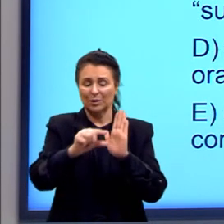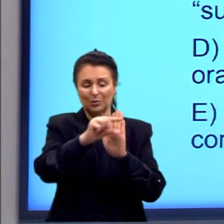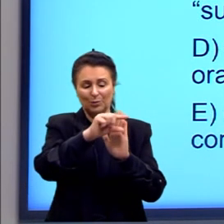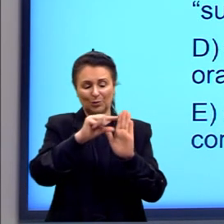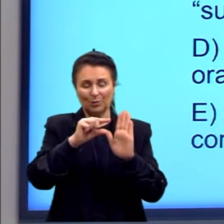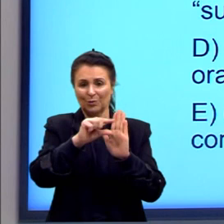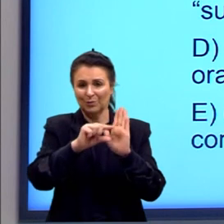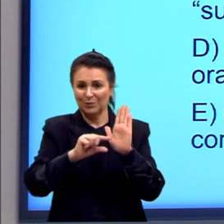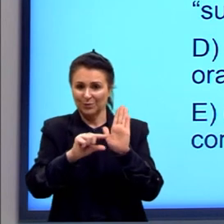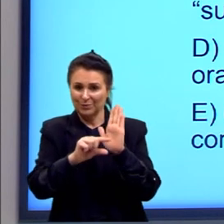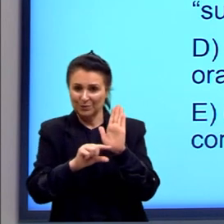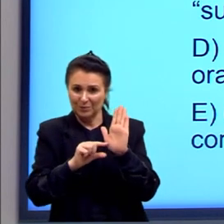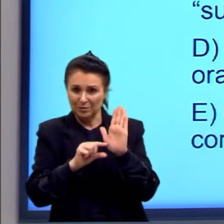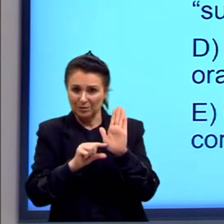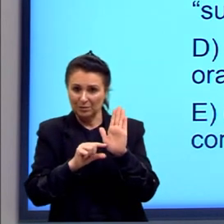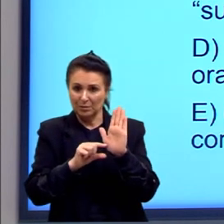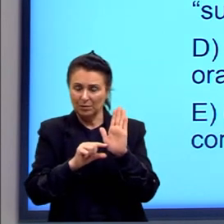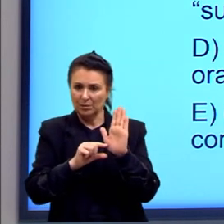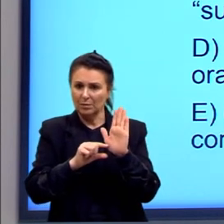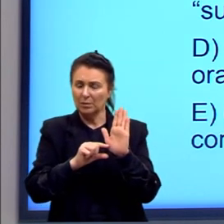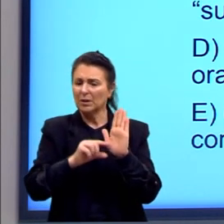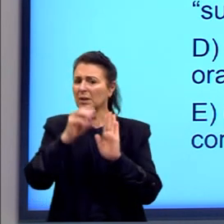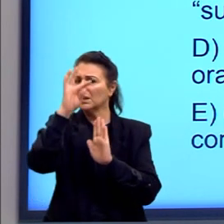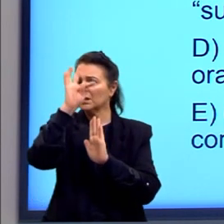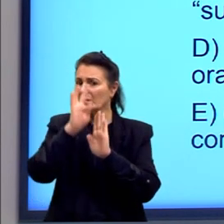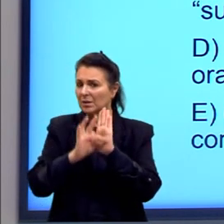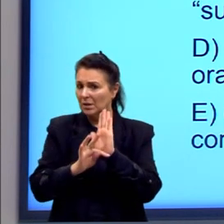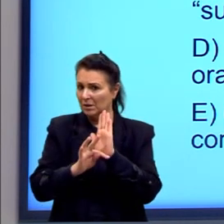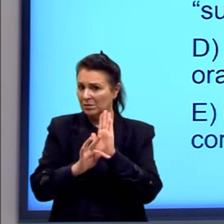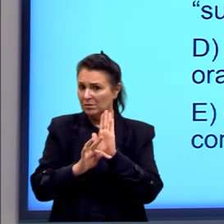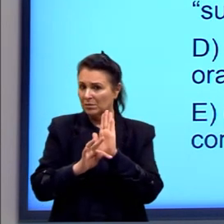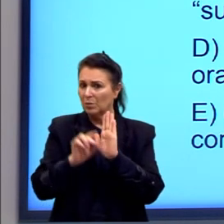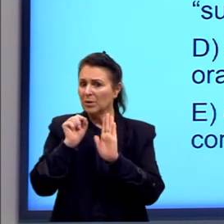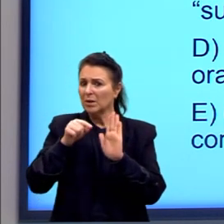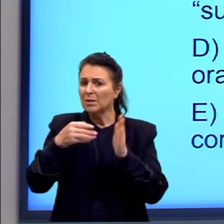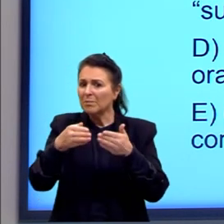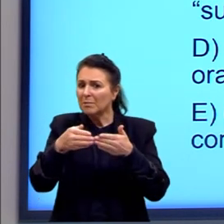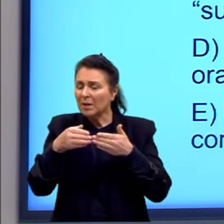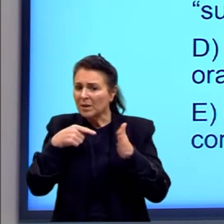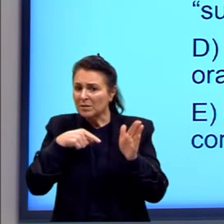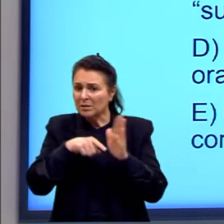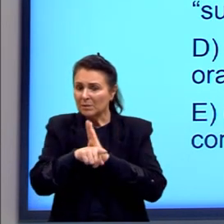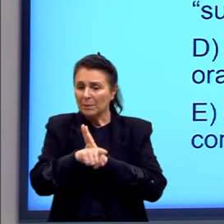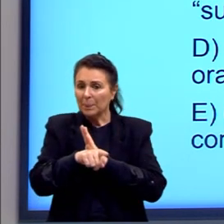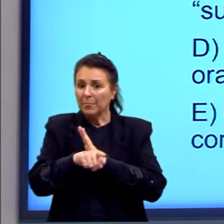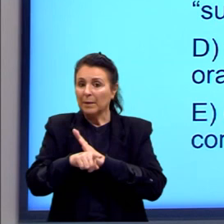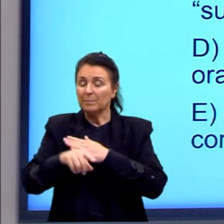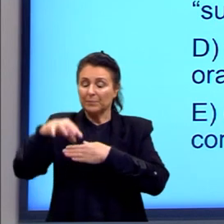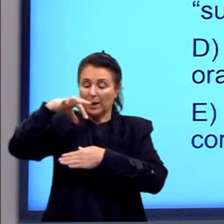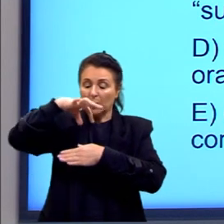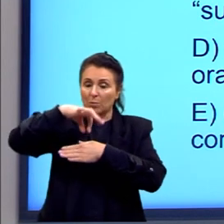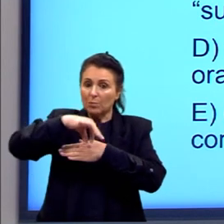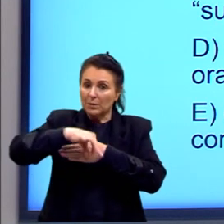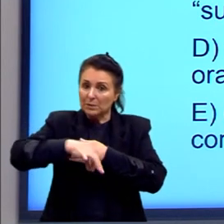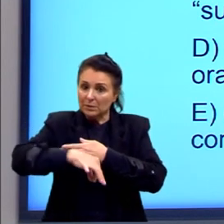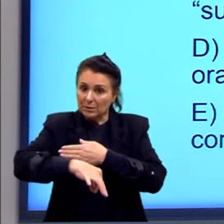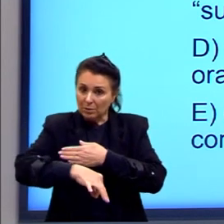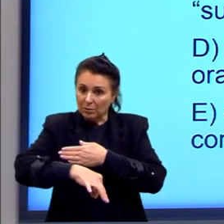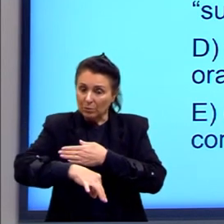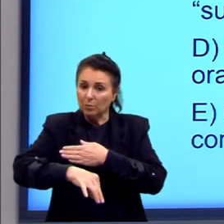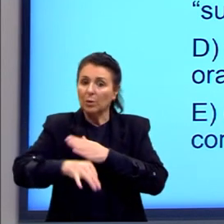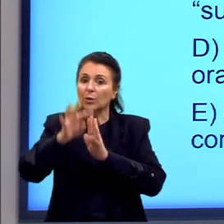O que o nosso texto diz? O que a nossa questão nos pede? A coesão do texto é construída